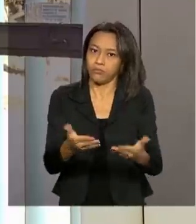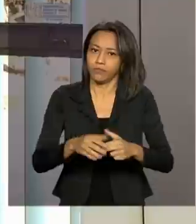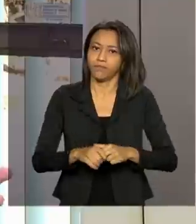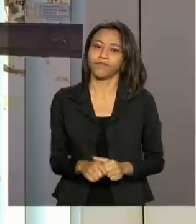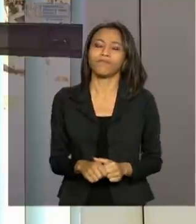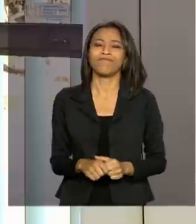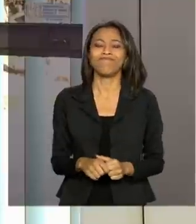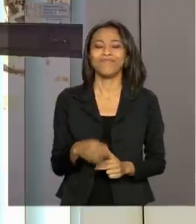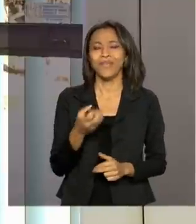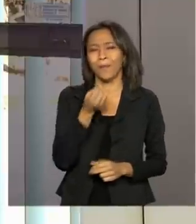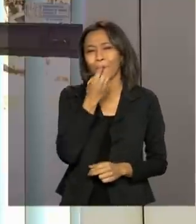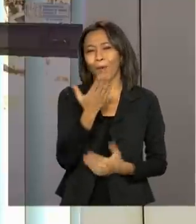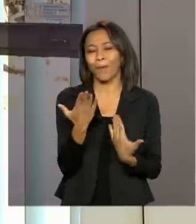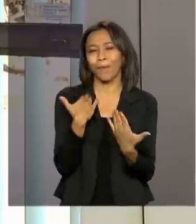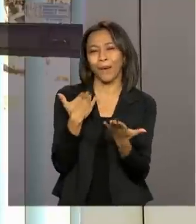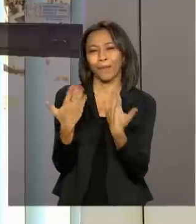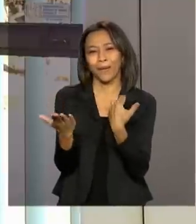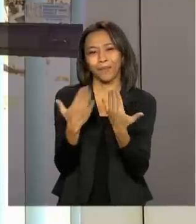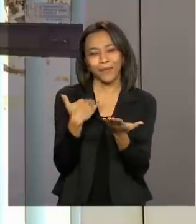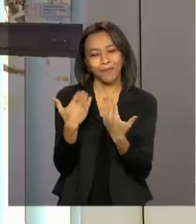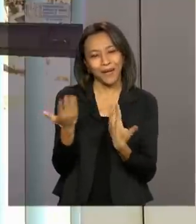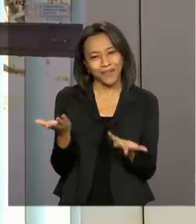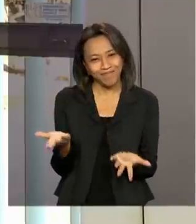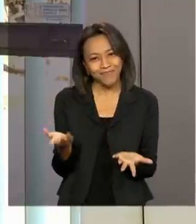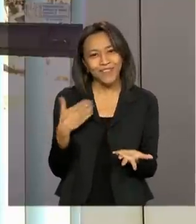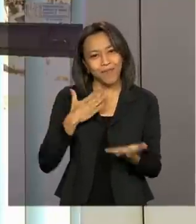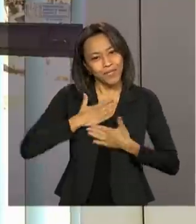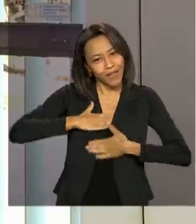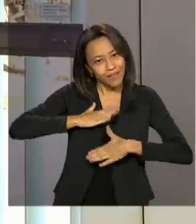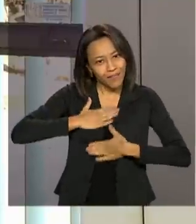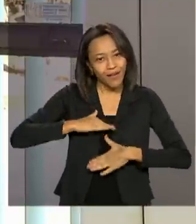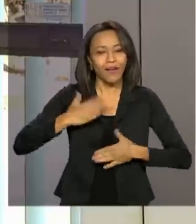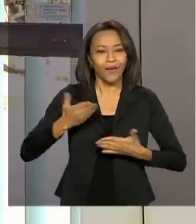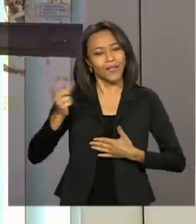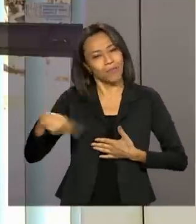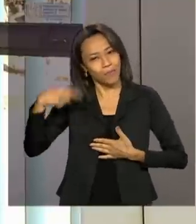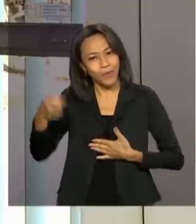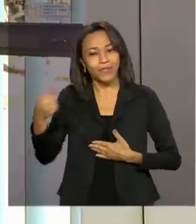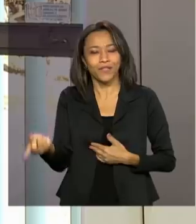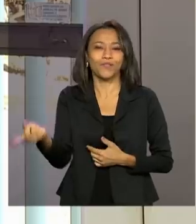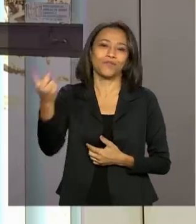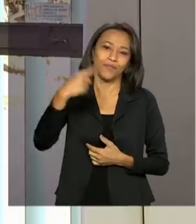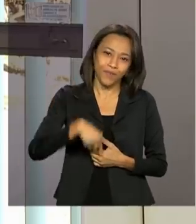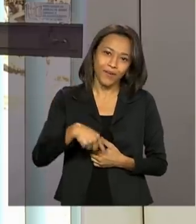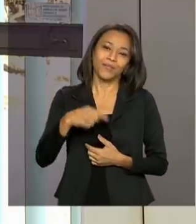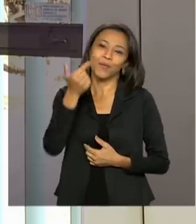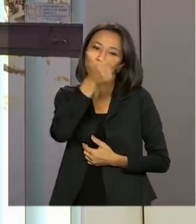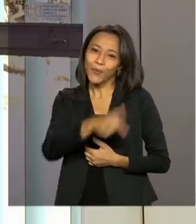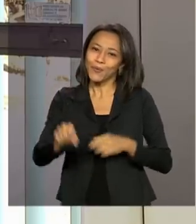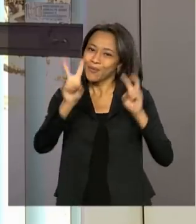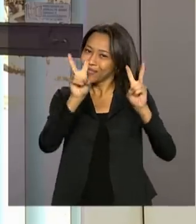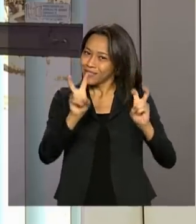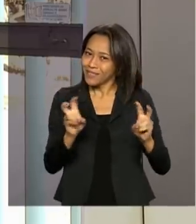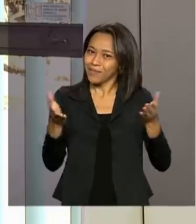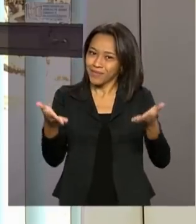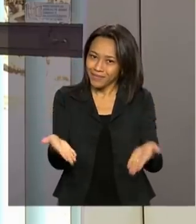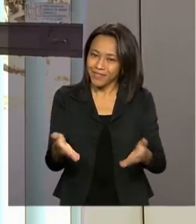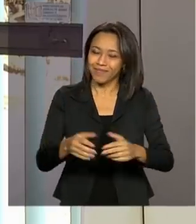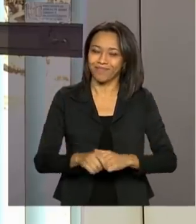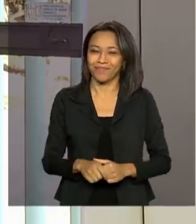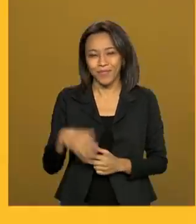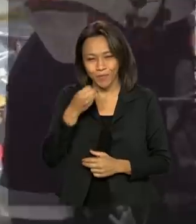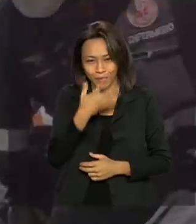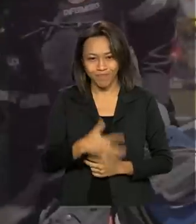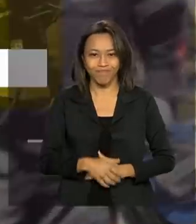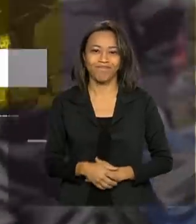A conversa está muito boa, vice-presidente. A gente vai para um rápido intervalo e daqui a pouco a gente volta com outros temas aqui no Brasil em Pauta.